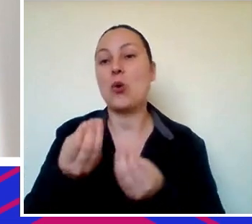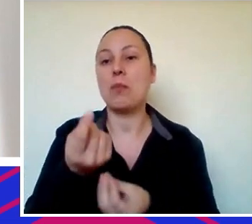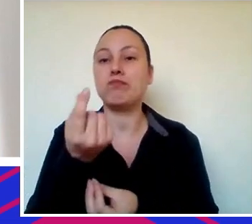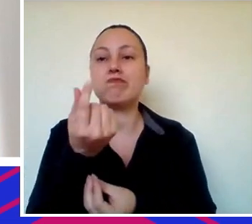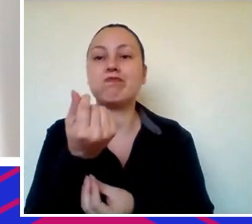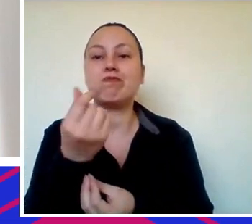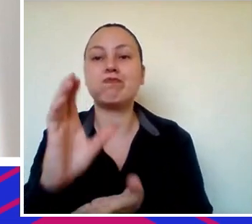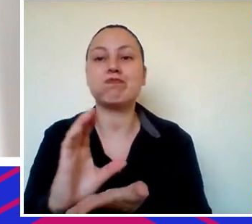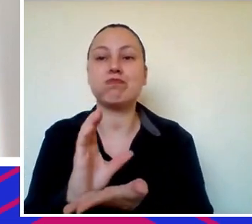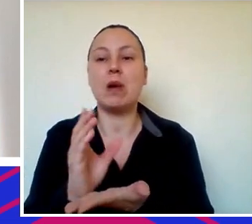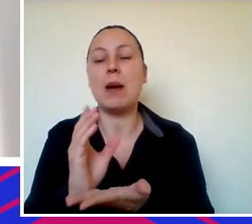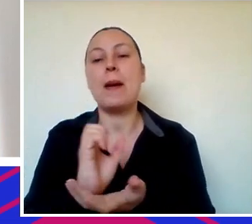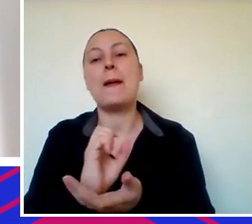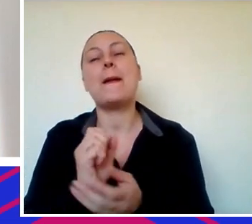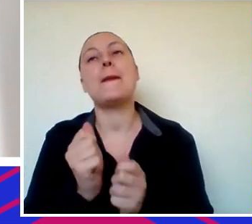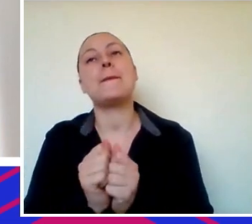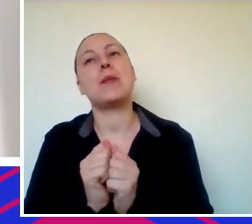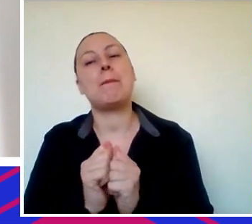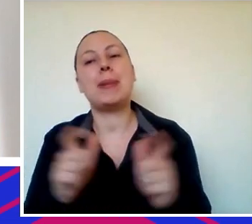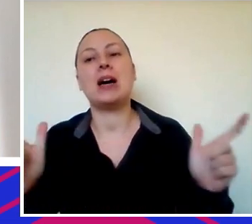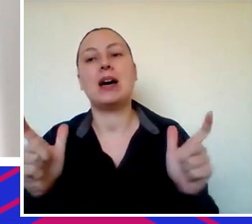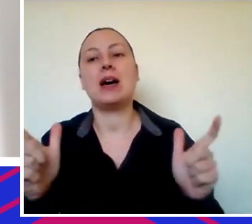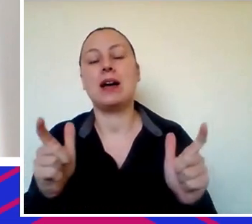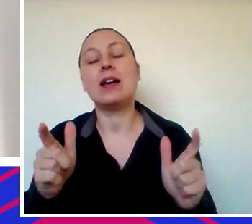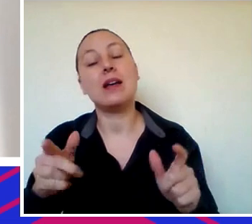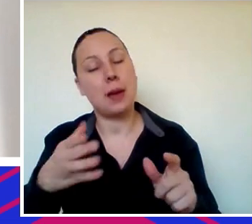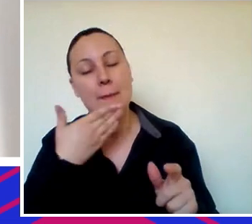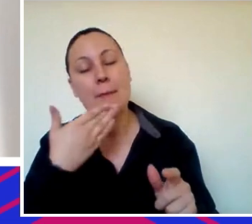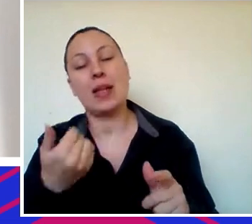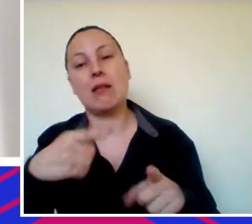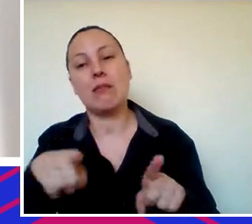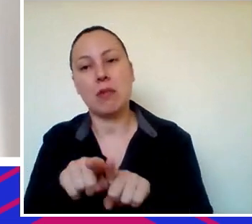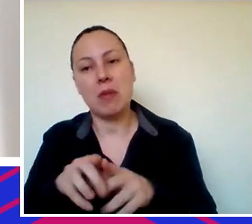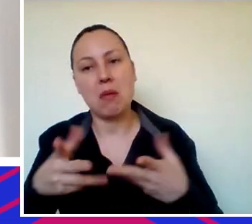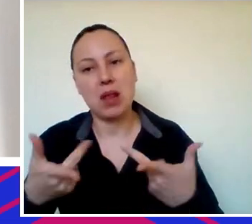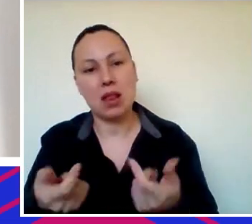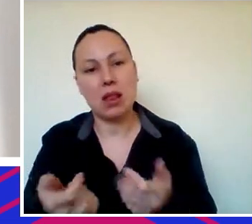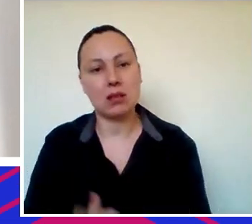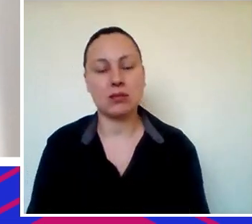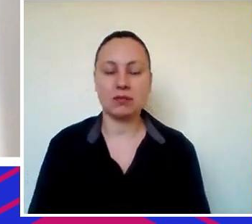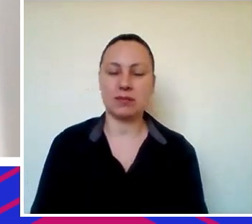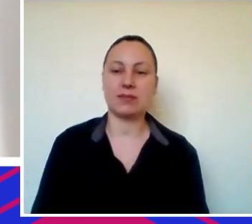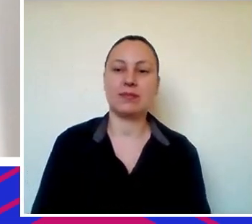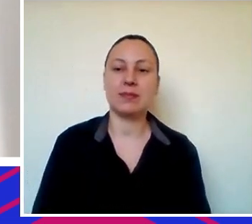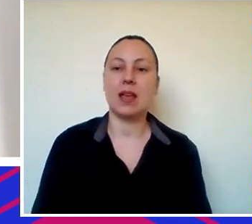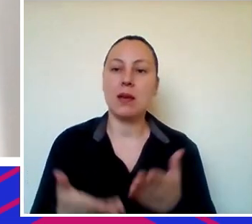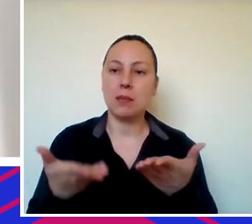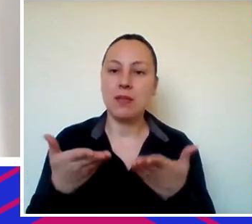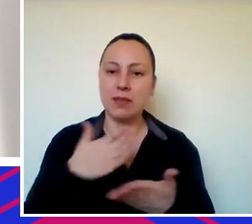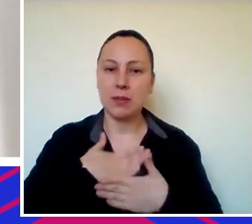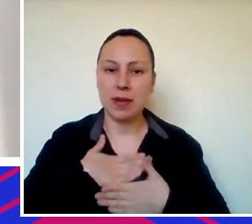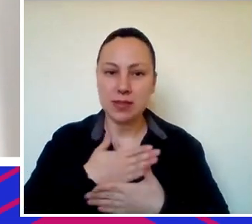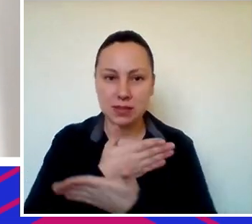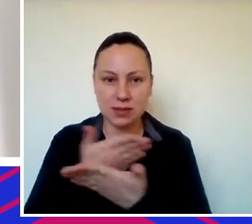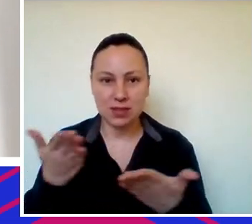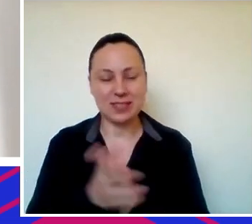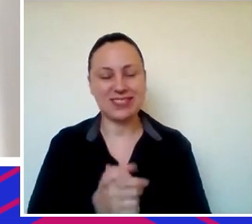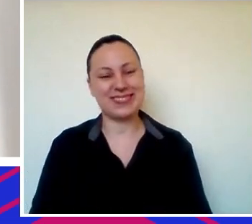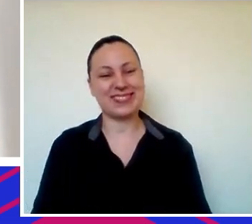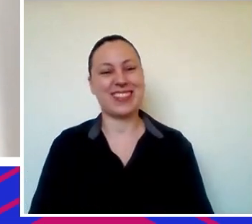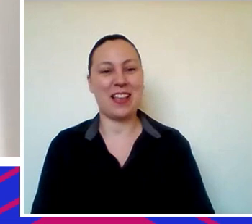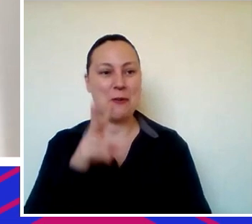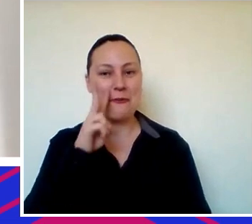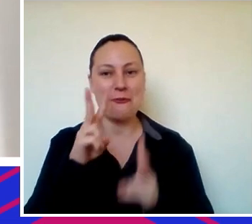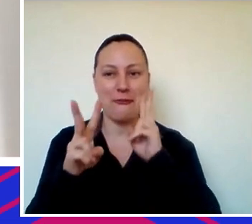para crescer mais rápido e crescer melhor. Então, gente, bem-vindos, um prazerzão estar com vocês, só assim para a gente se ver